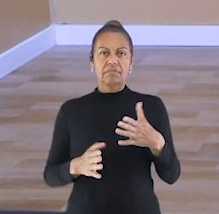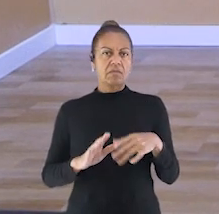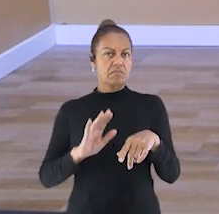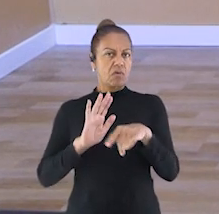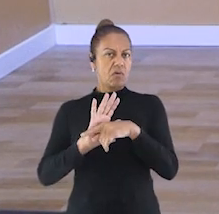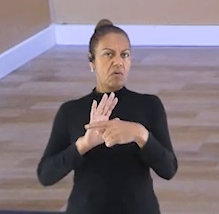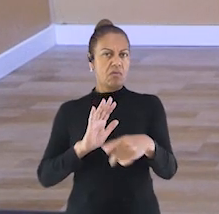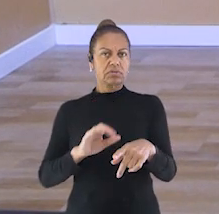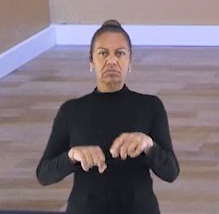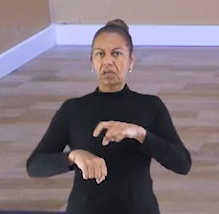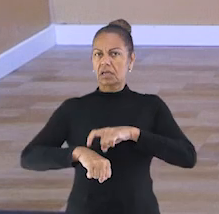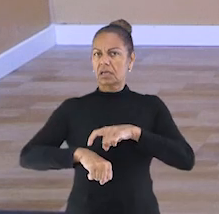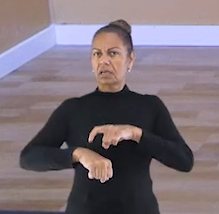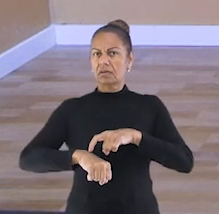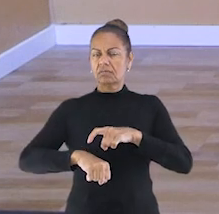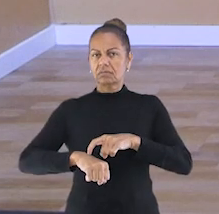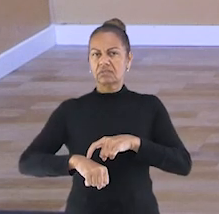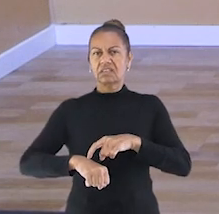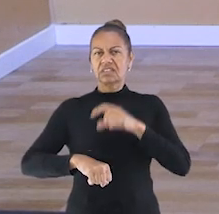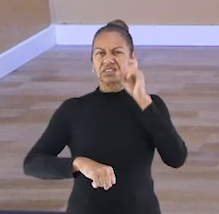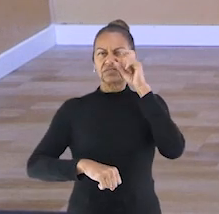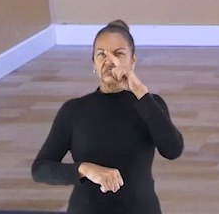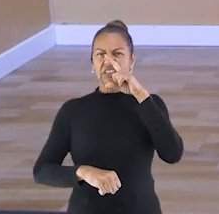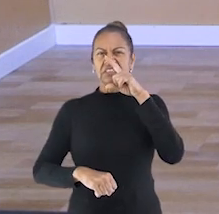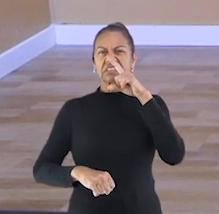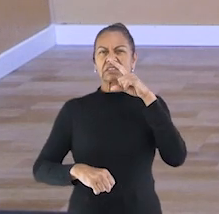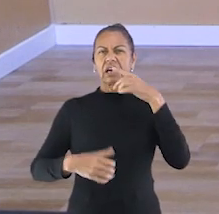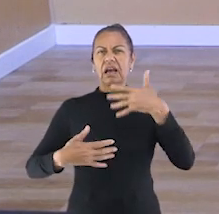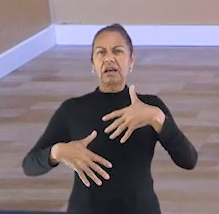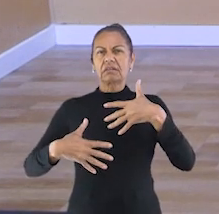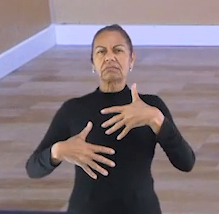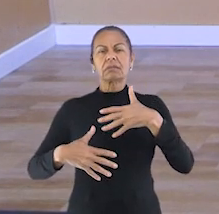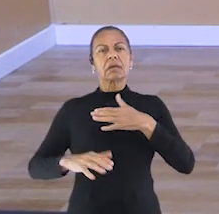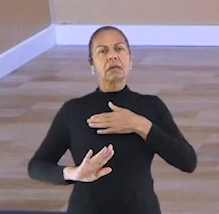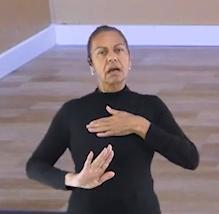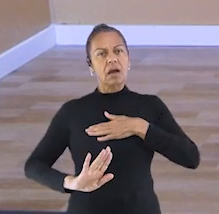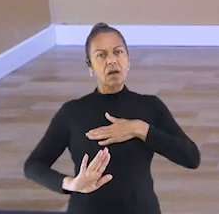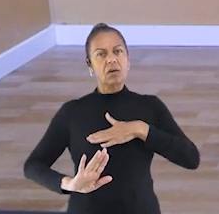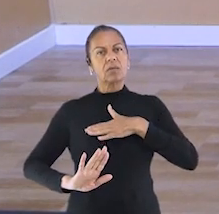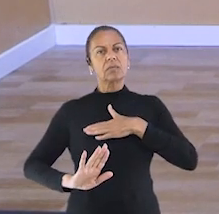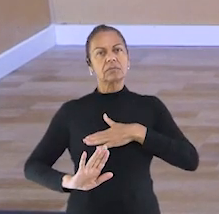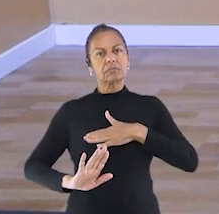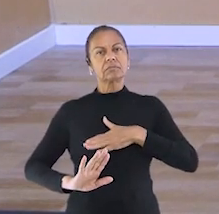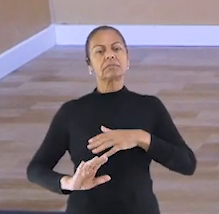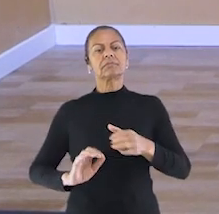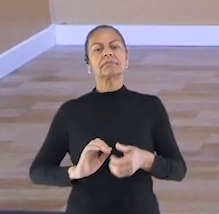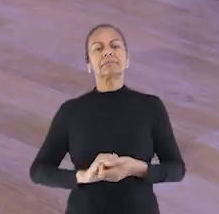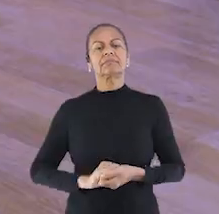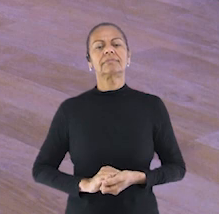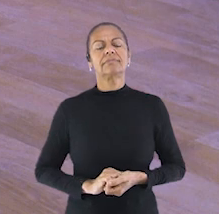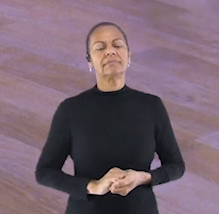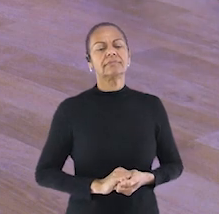Diminui o tempo de execução. Aumenta o tempo de descanso. Beleza? A última.